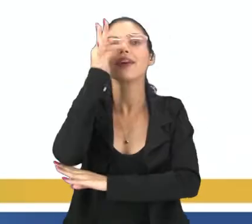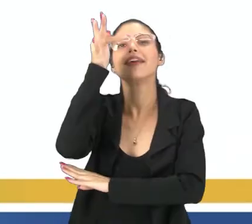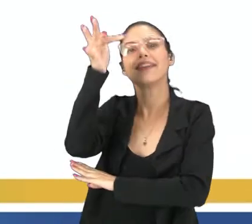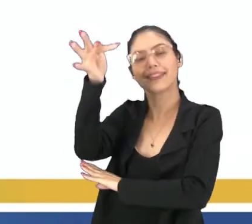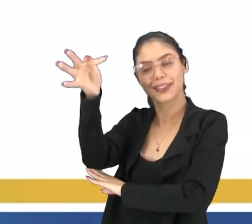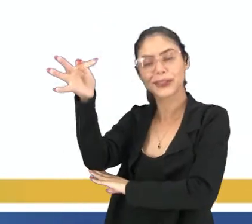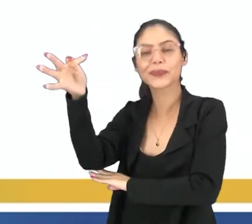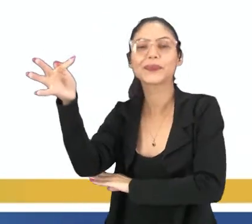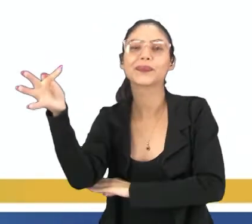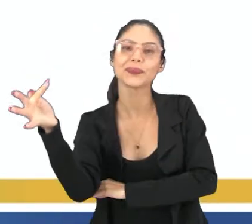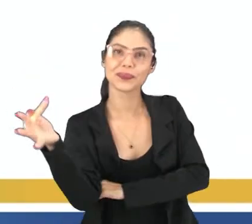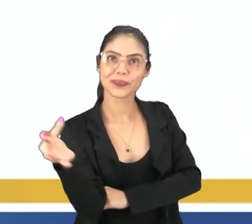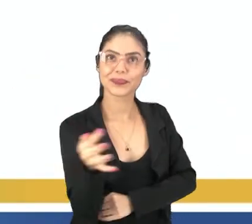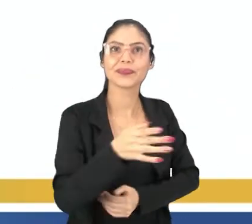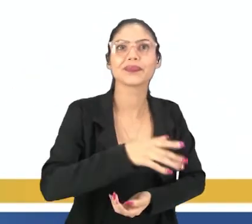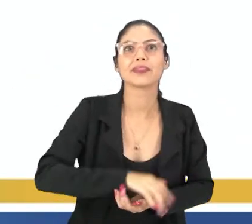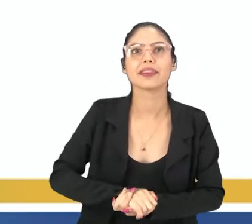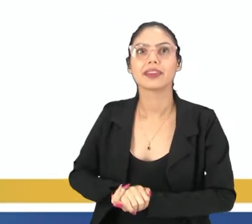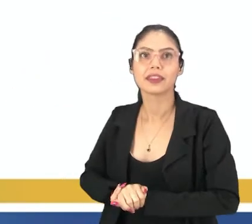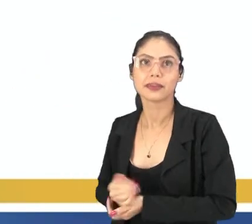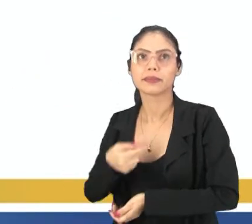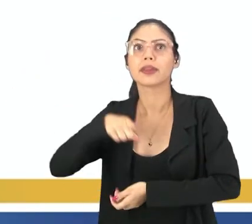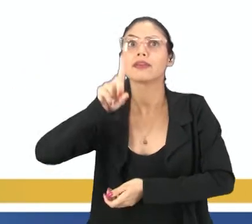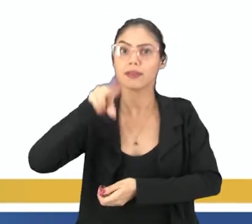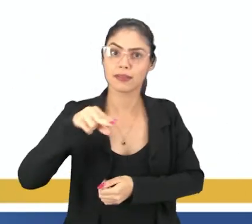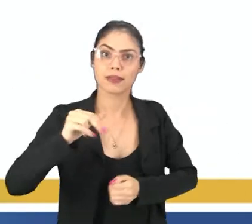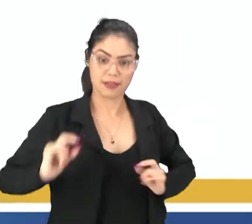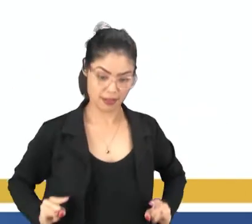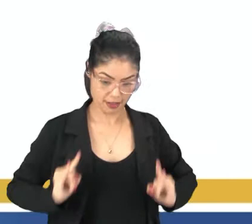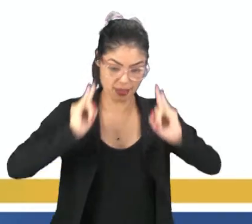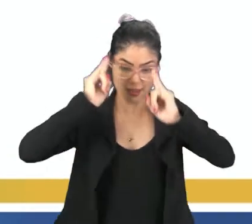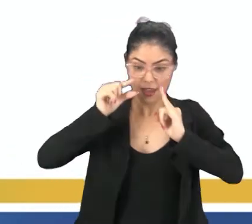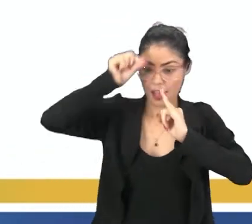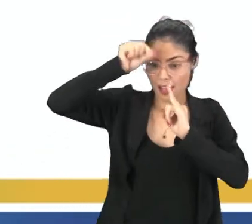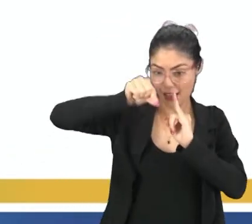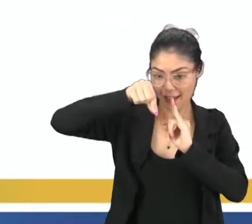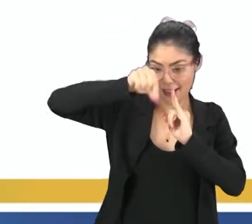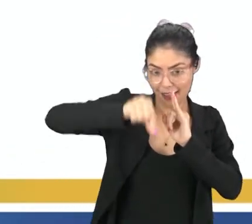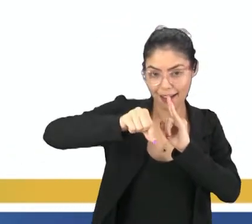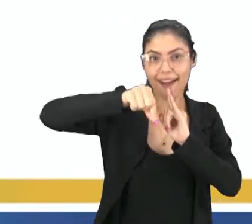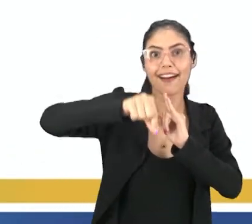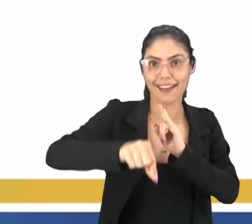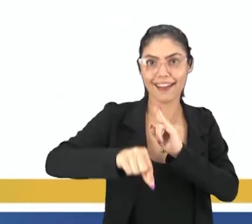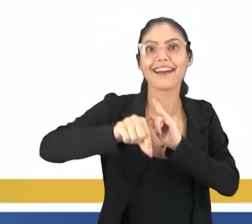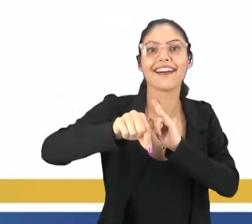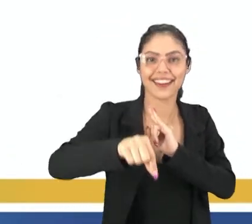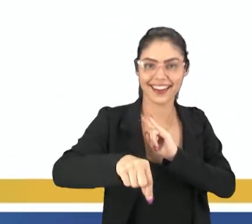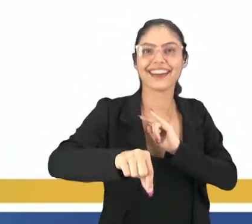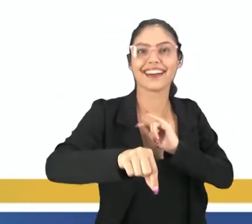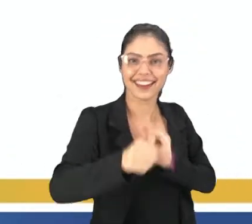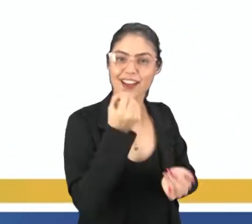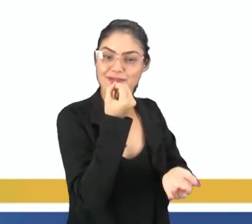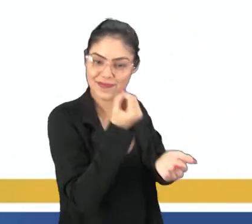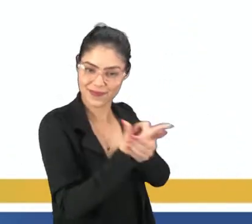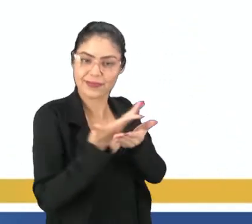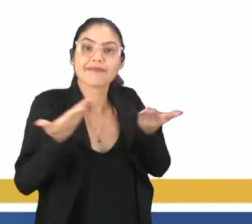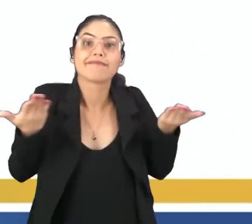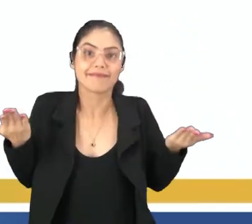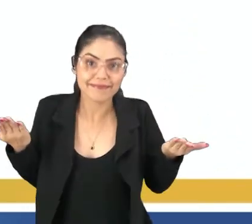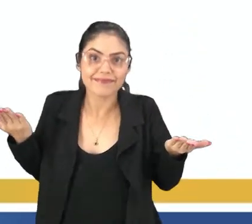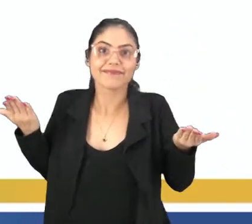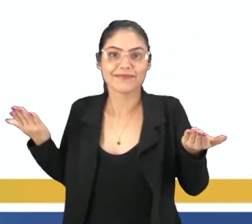primavera? Quem me compra este formigueiro?